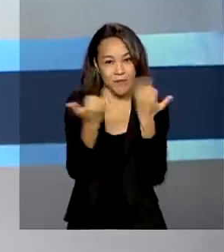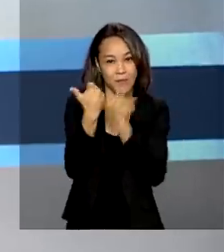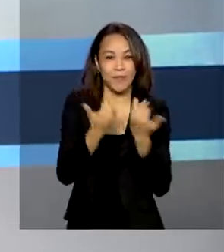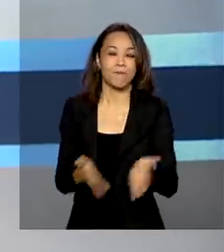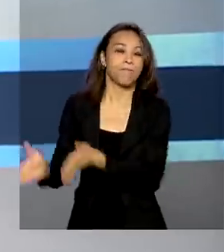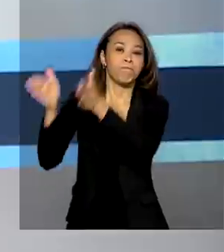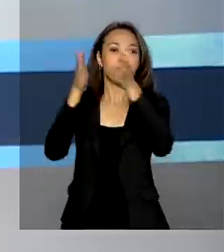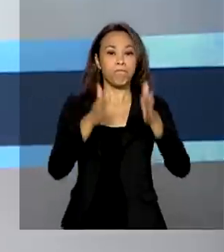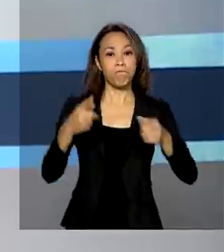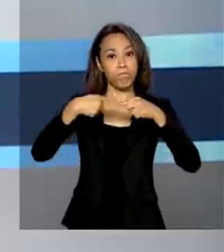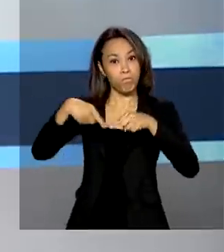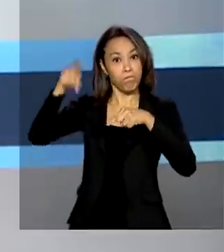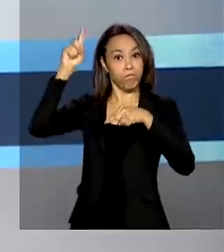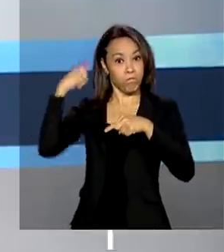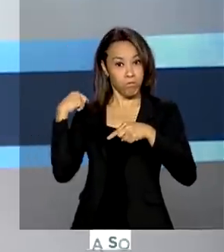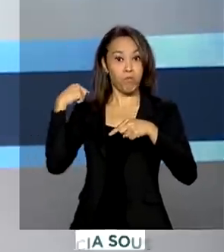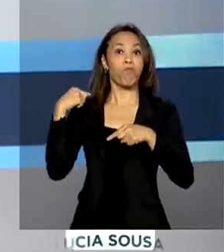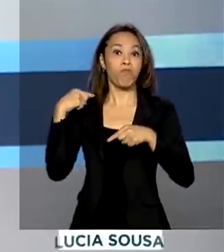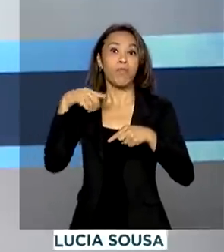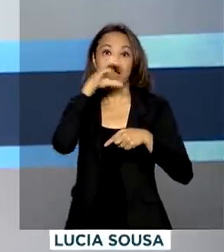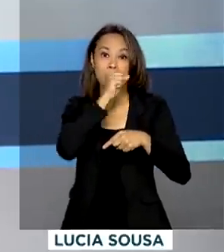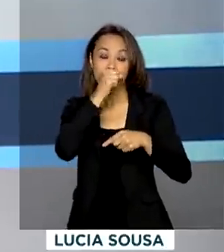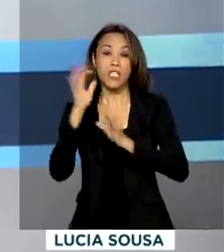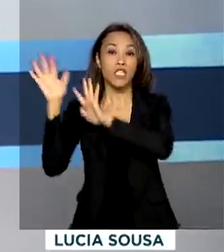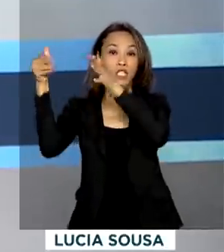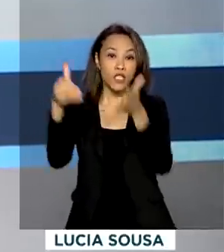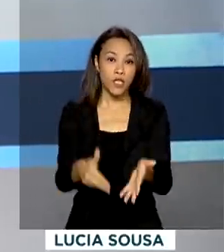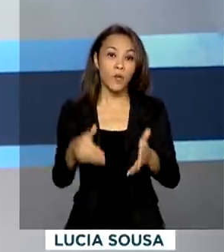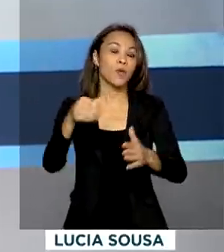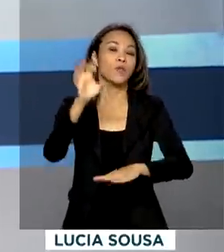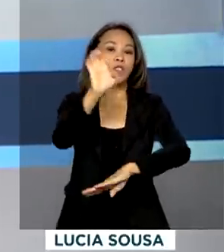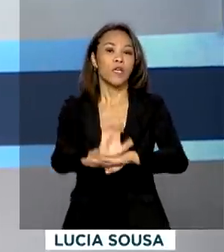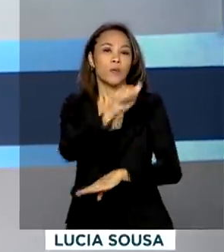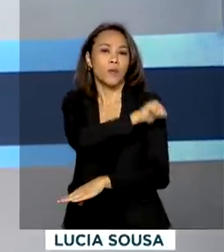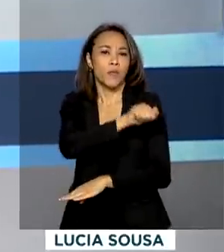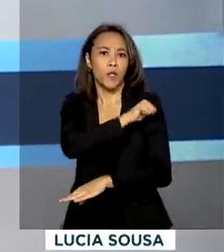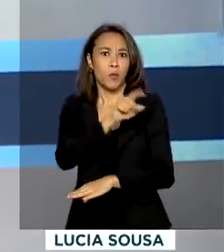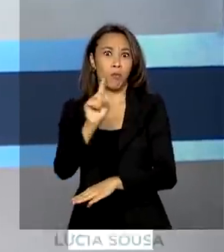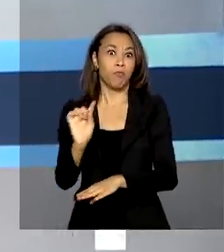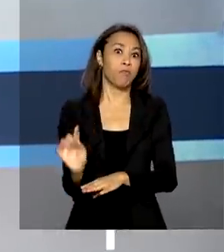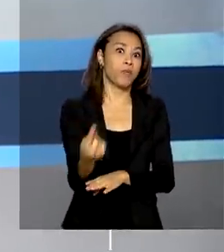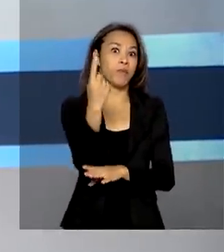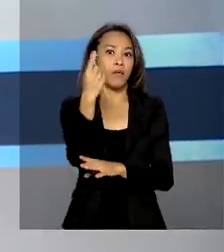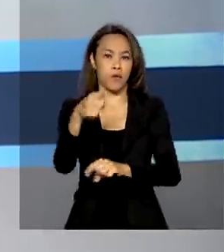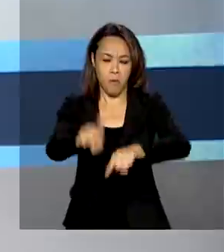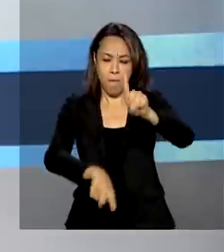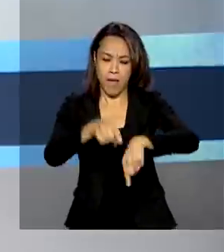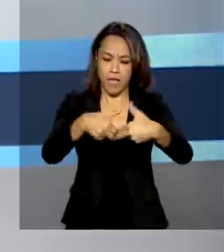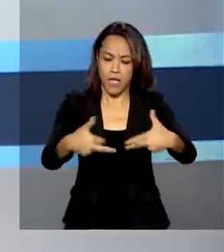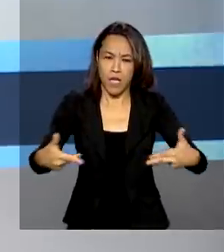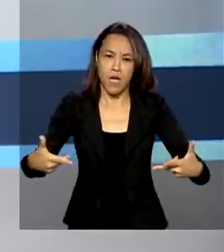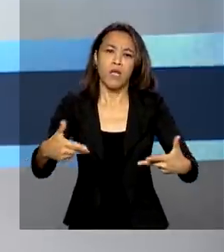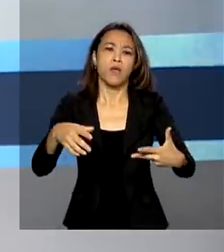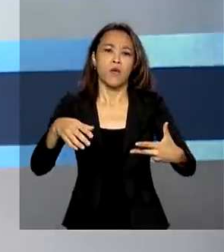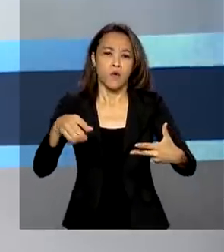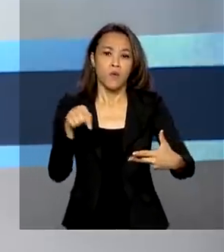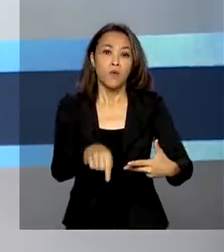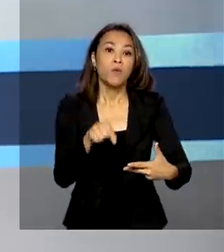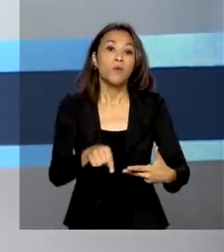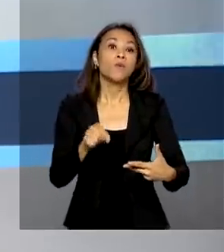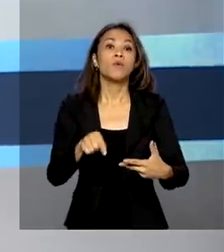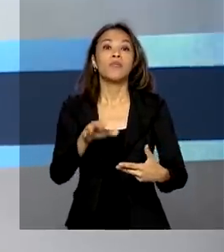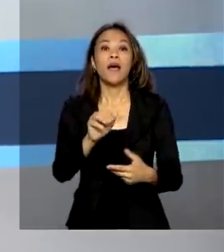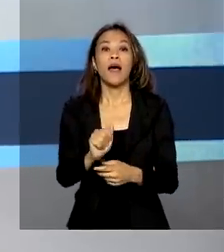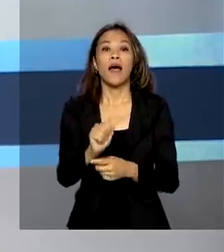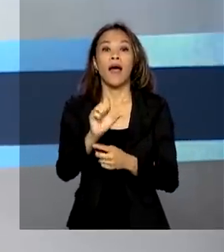E no fim de semana, chegou ao Rio de Janeiro o primeiro carregamento de ingrediente farmacêutico ativo da vacina da